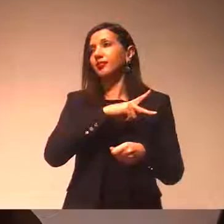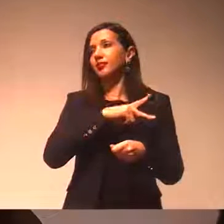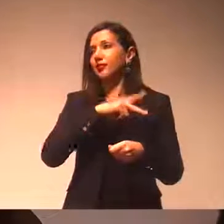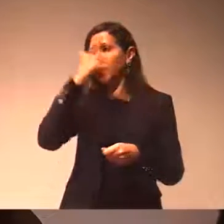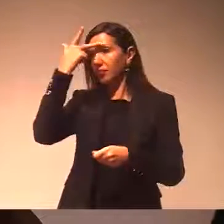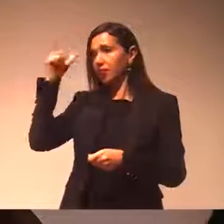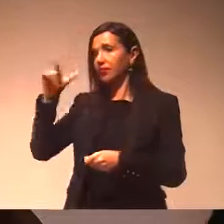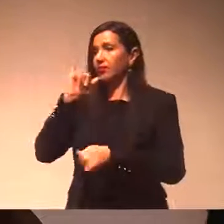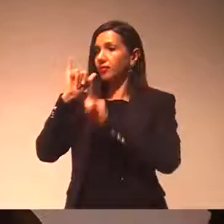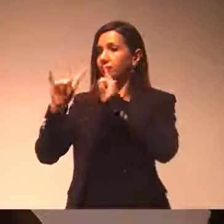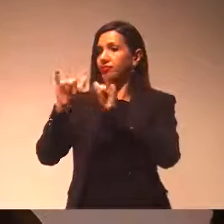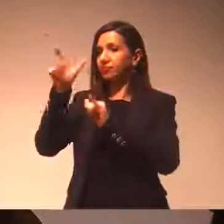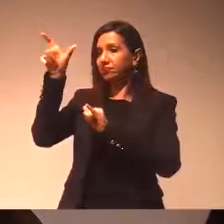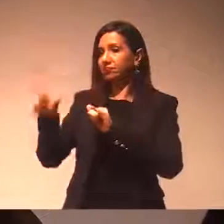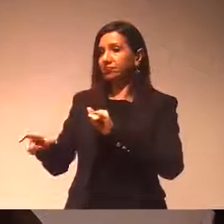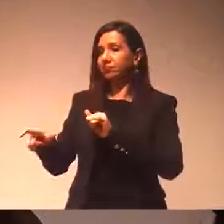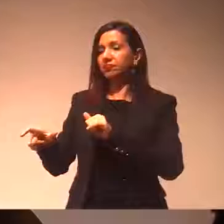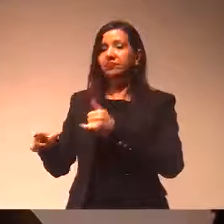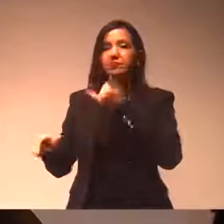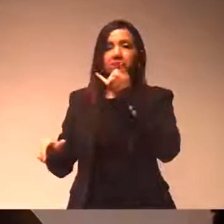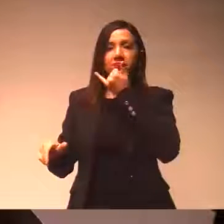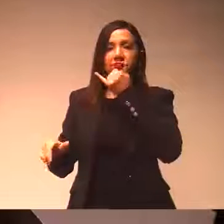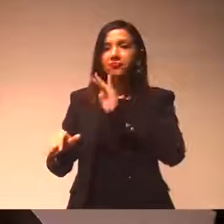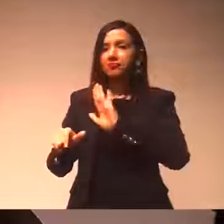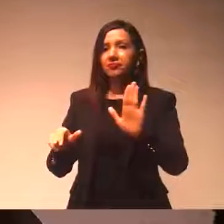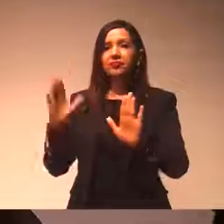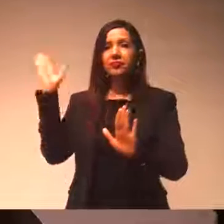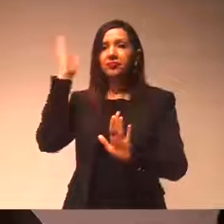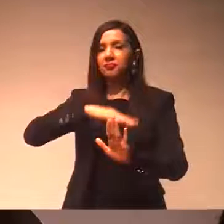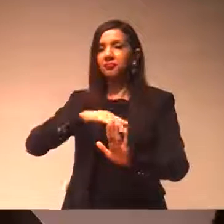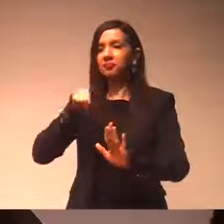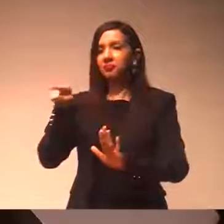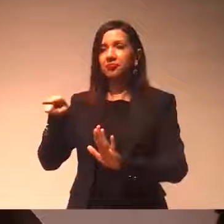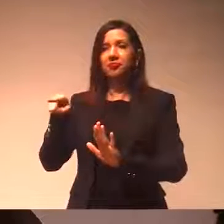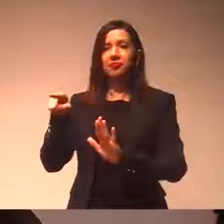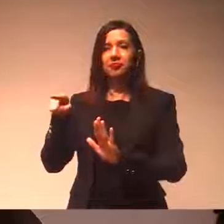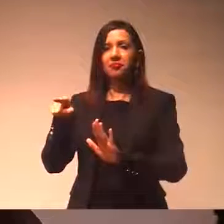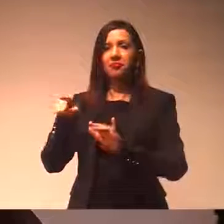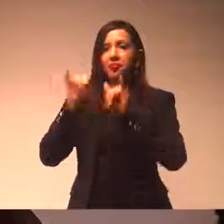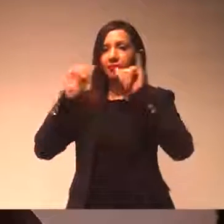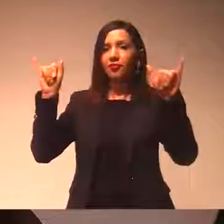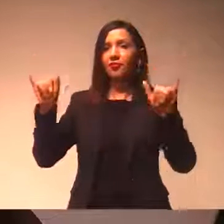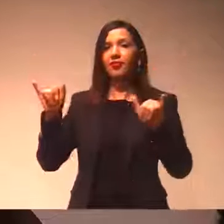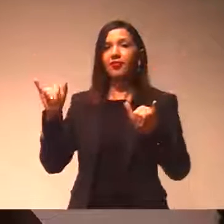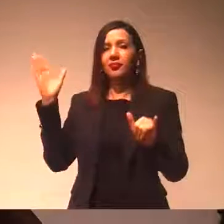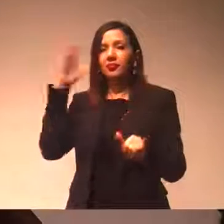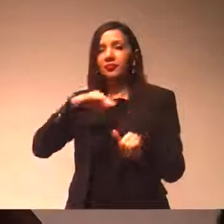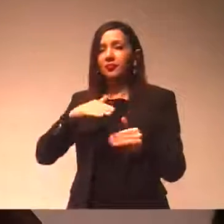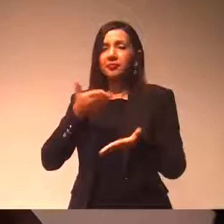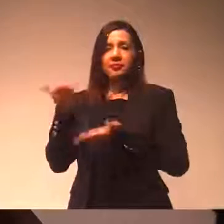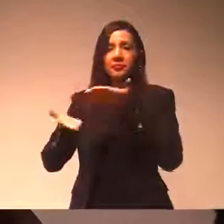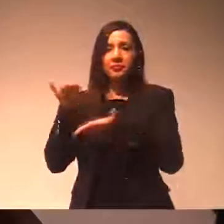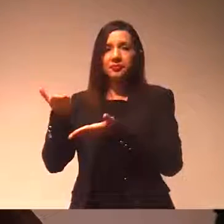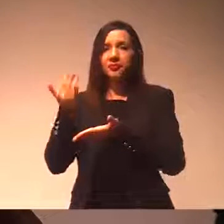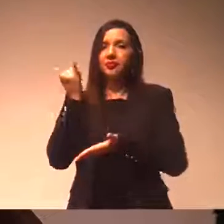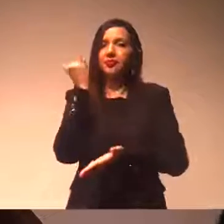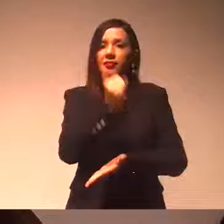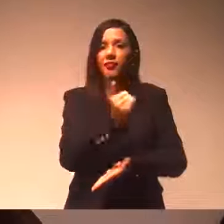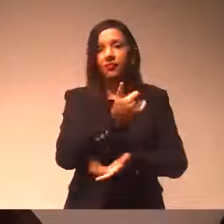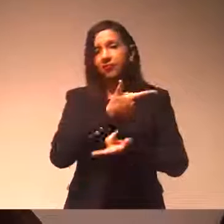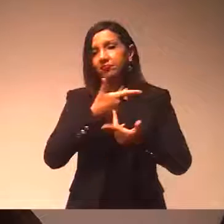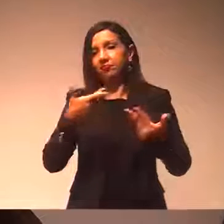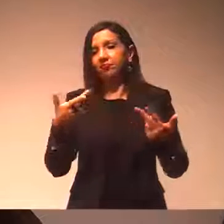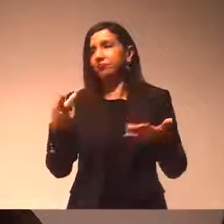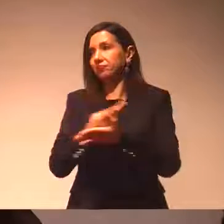é extremamente mal informada, mal preparada para ter feito algo desse